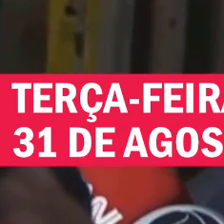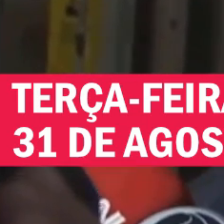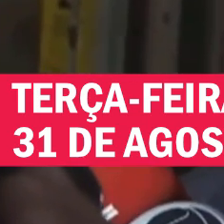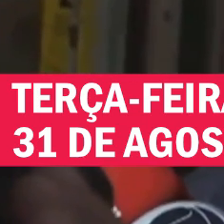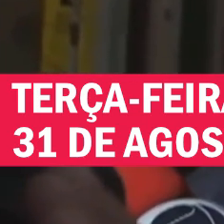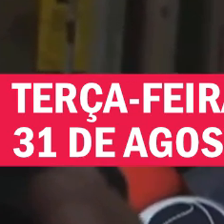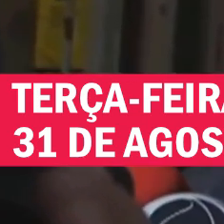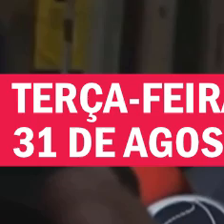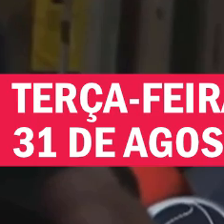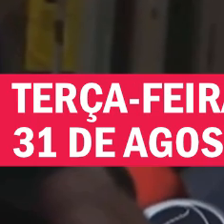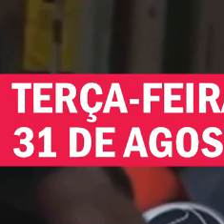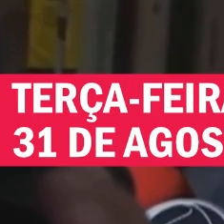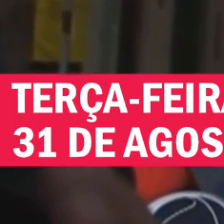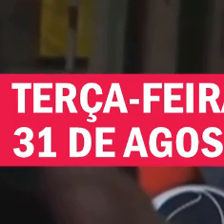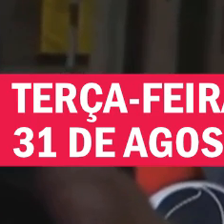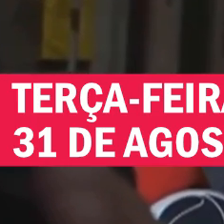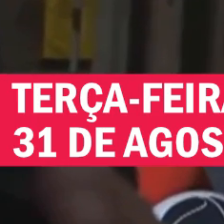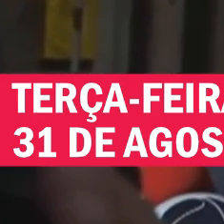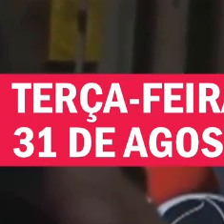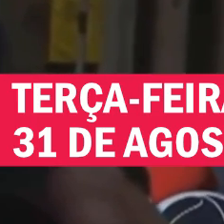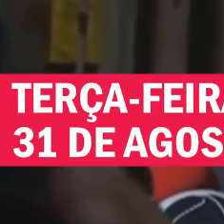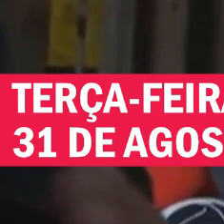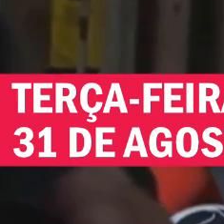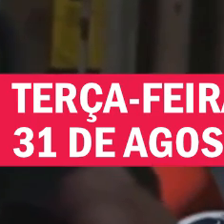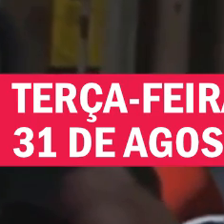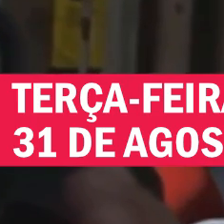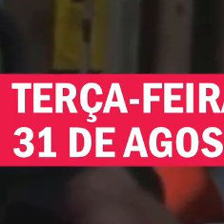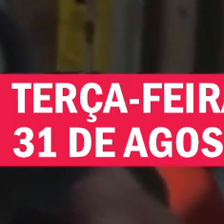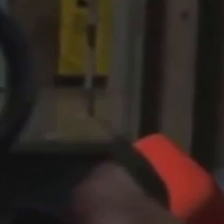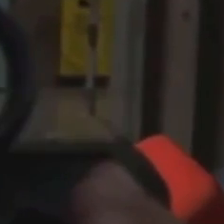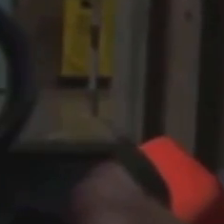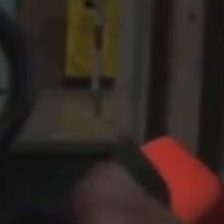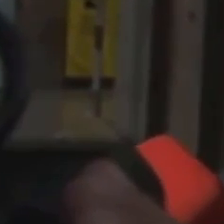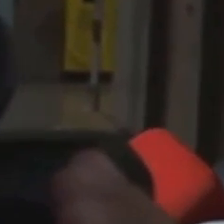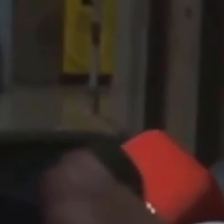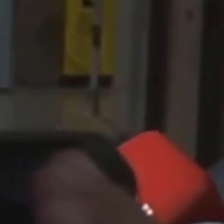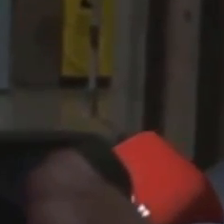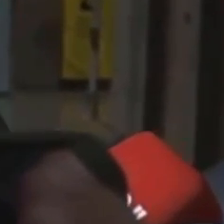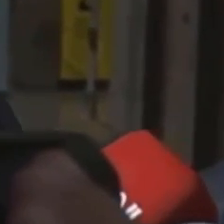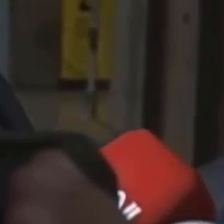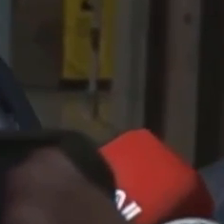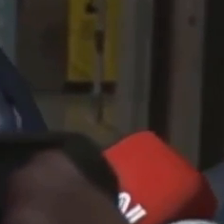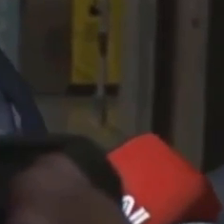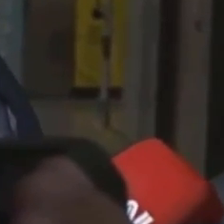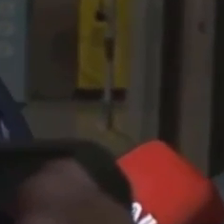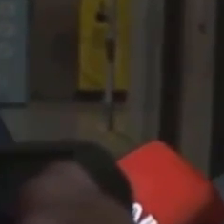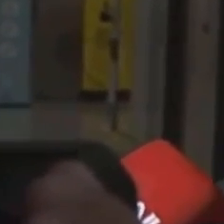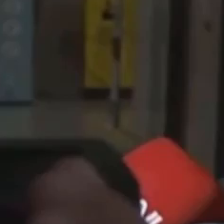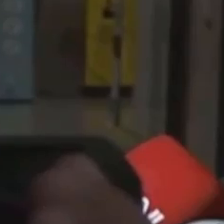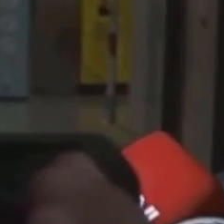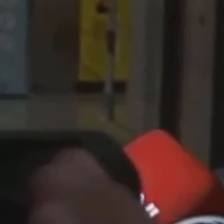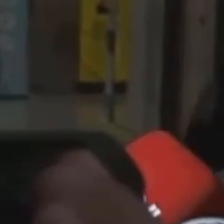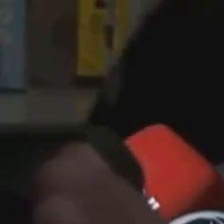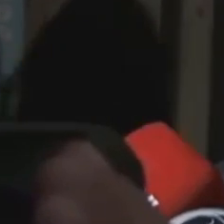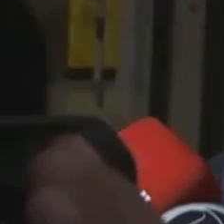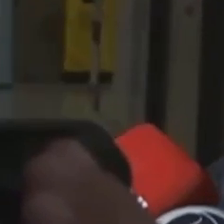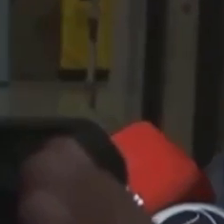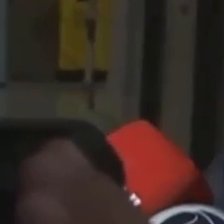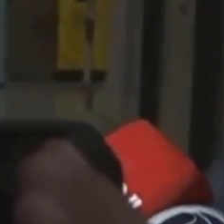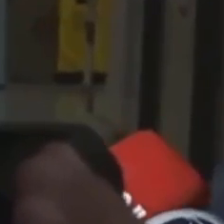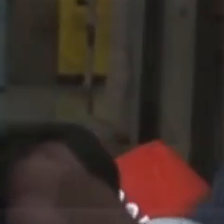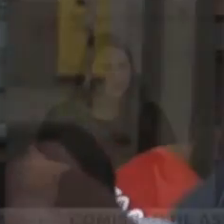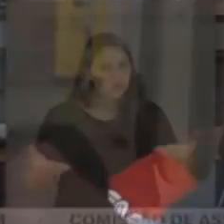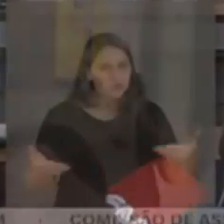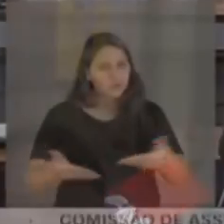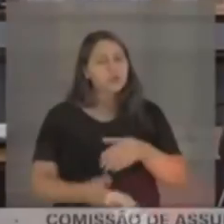reais e teria destinado esse dinheiro a beneficiário, isso não é importante que as pessoas saibam? É